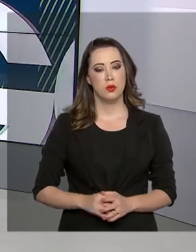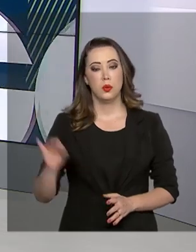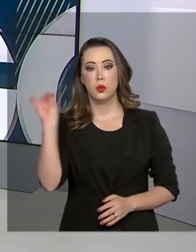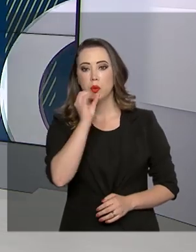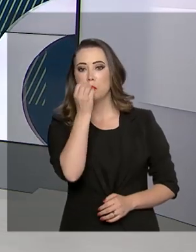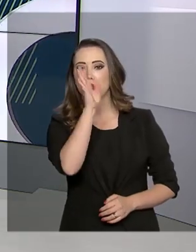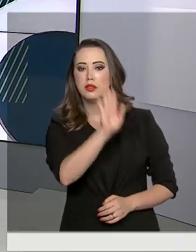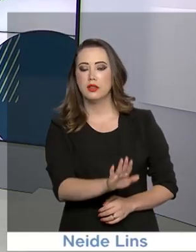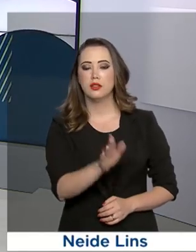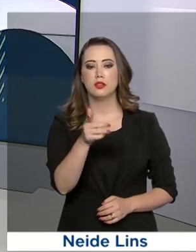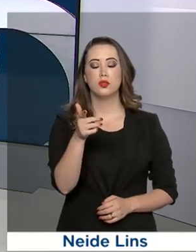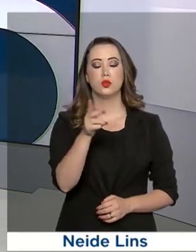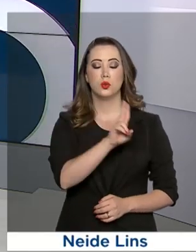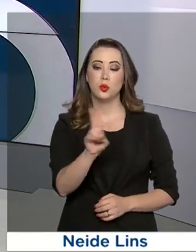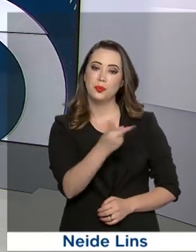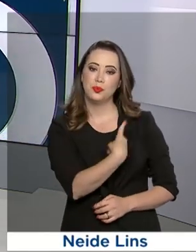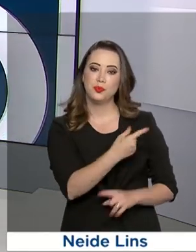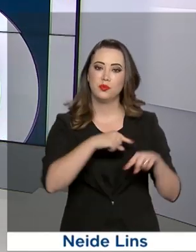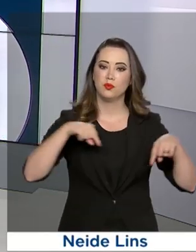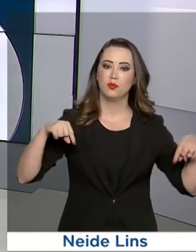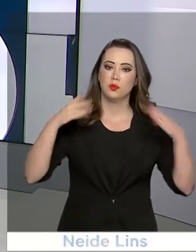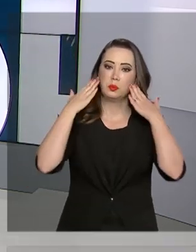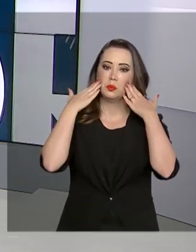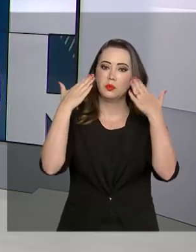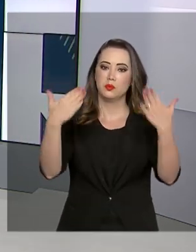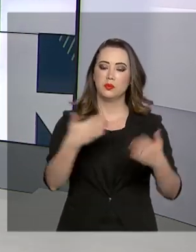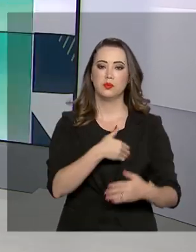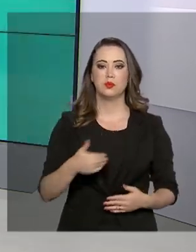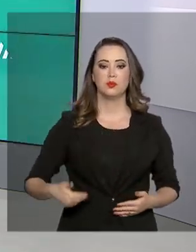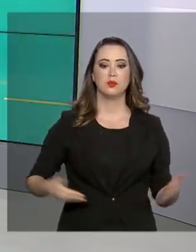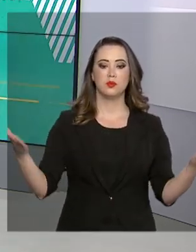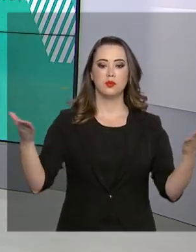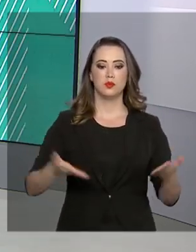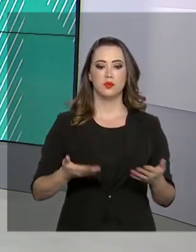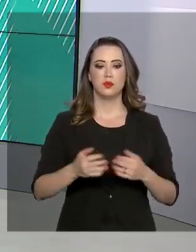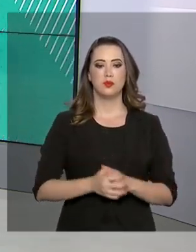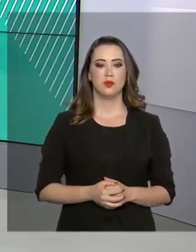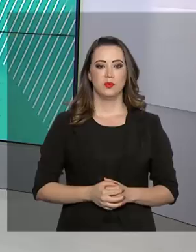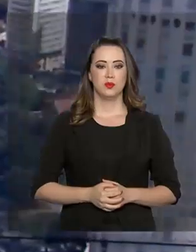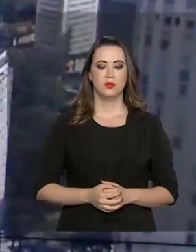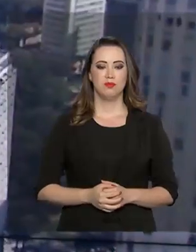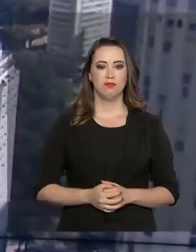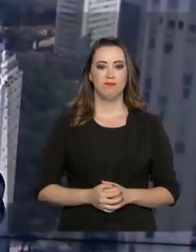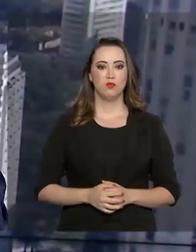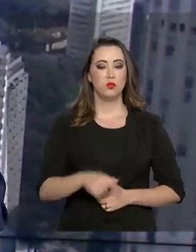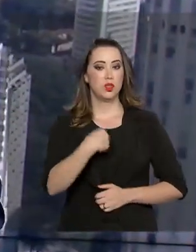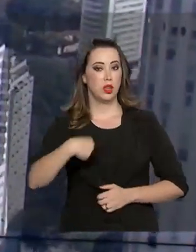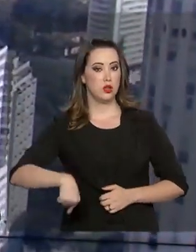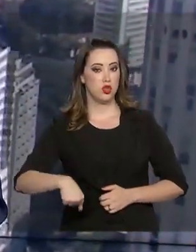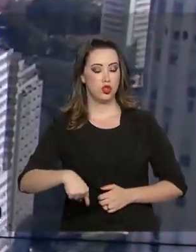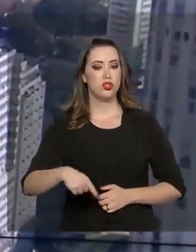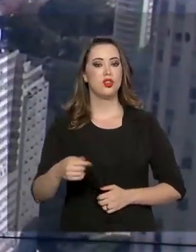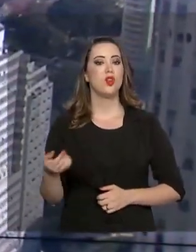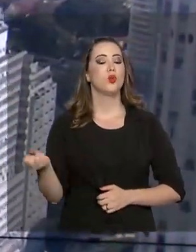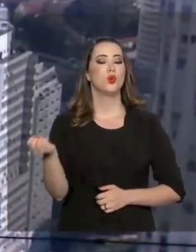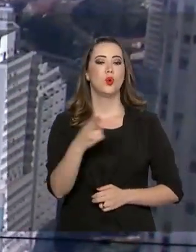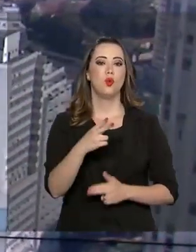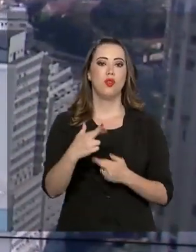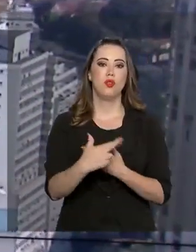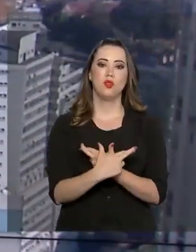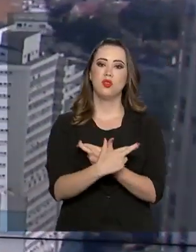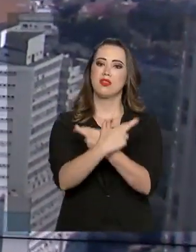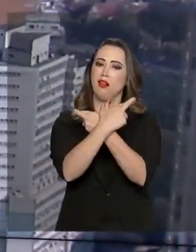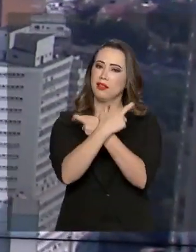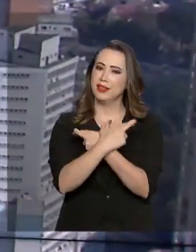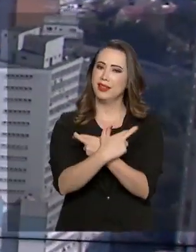Olá, boa tarde, eu sou o Roberto Camargo e estamos de volta com mais uma edição do Governo Agora. Na China, mais um satélite